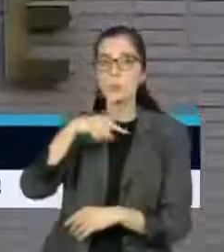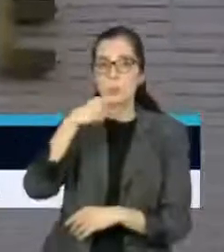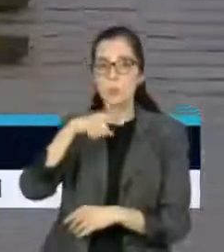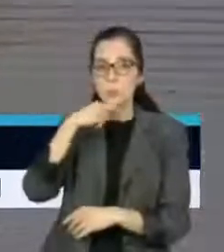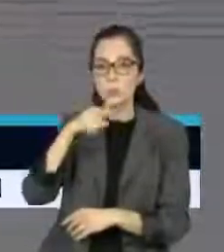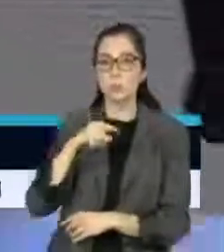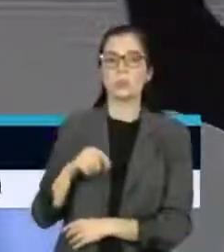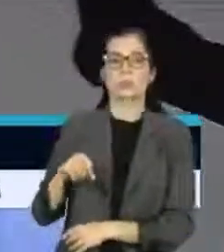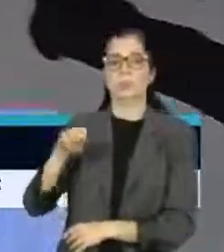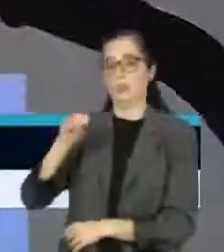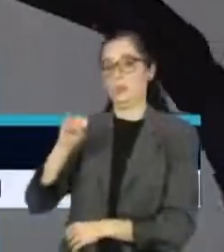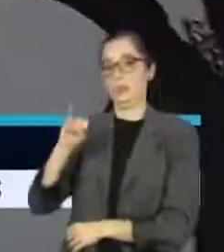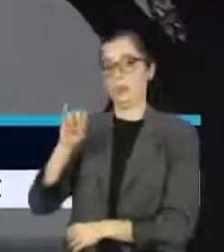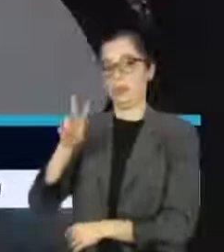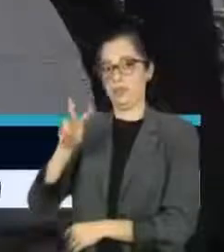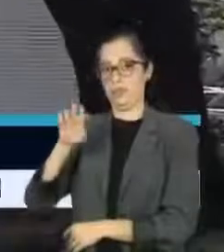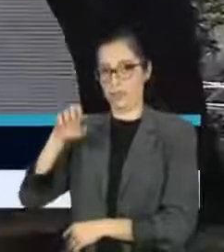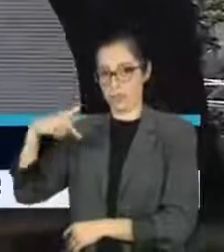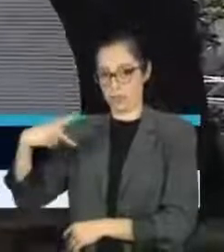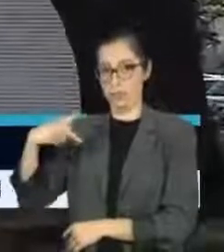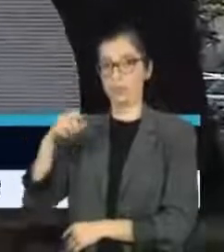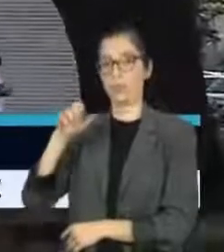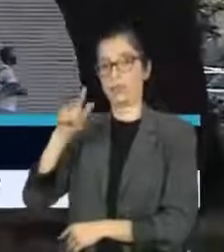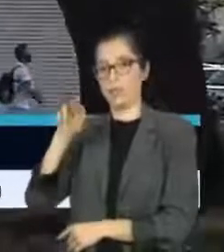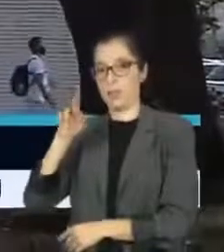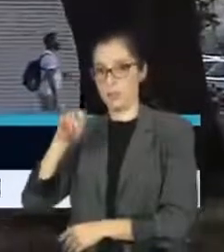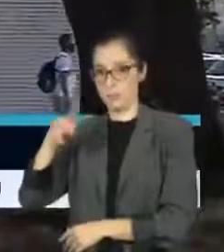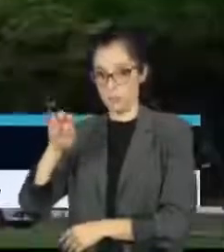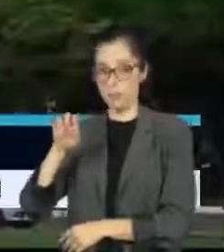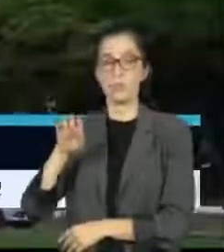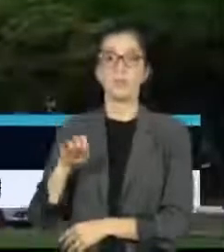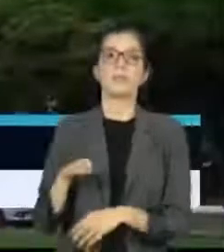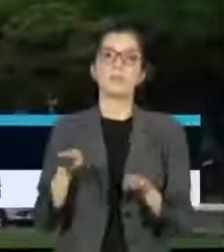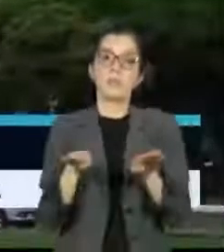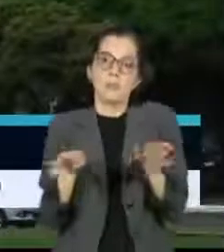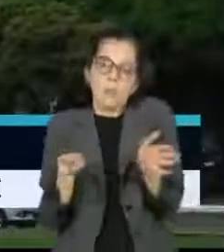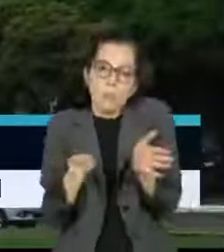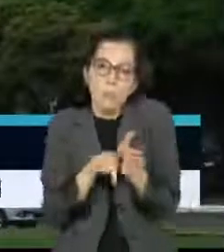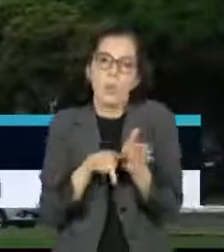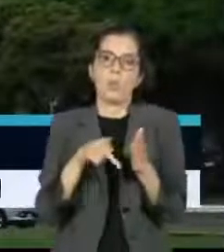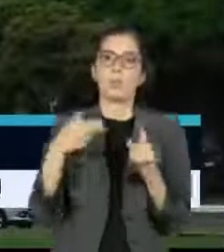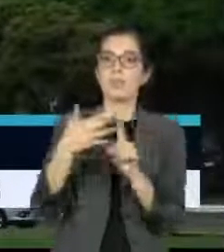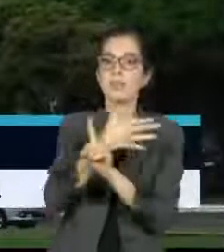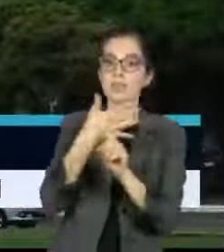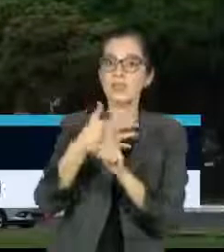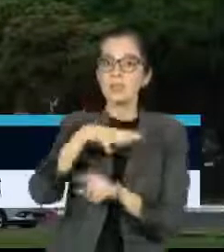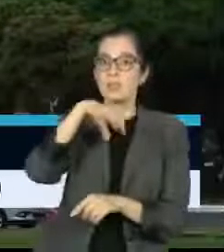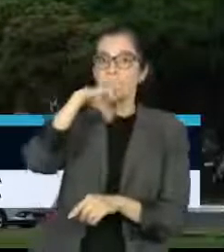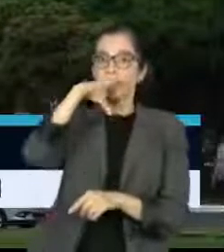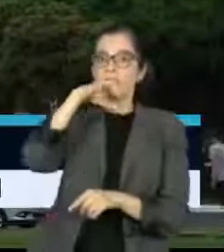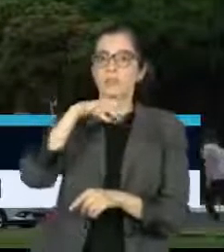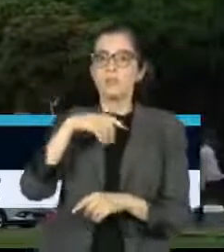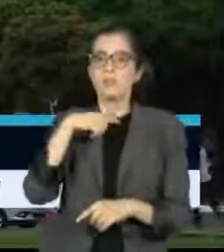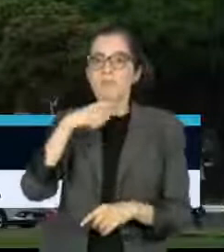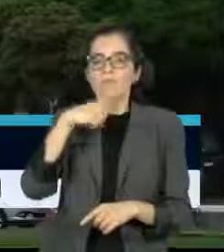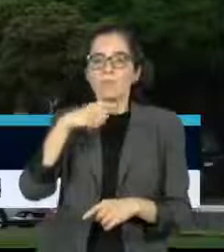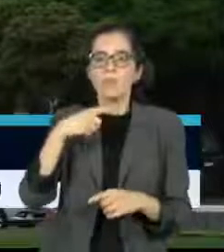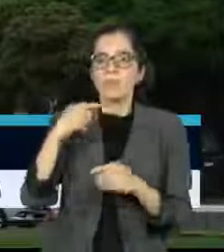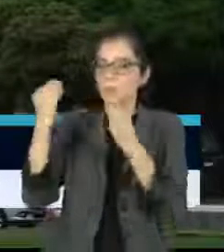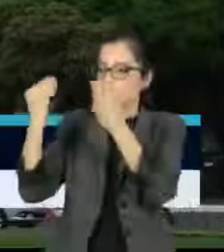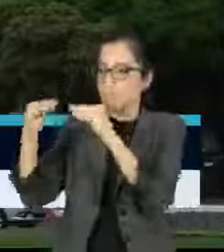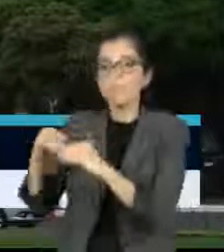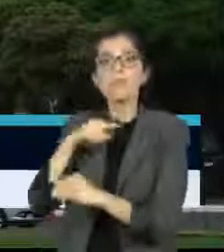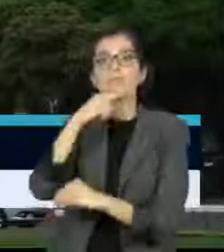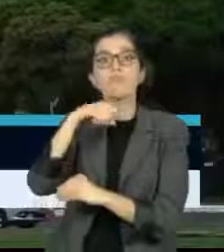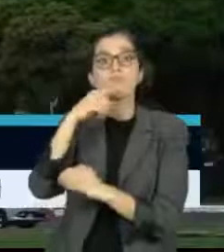dados de secretarias estaduais sobre síndromes respiratórias graves. O Ministério da Saúde afirmou que os sistemas estão retornando de